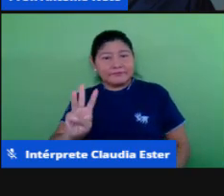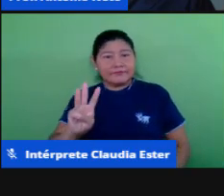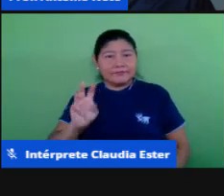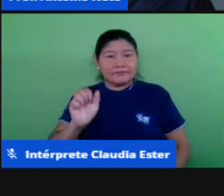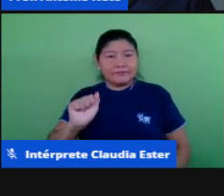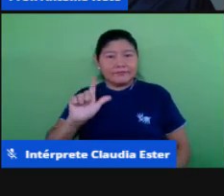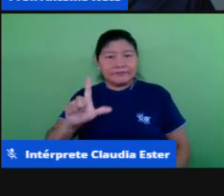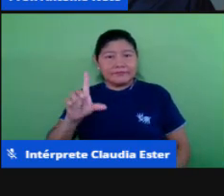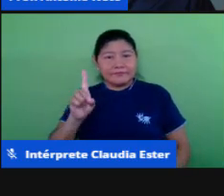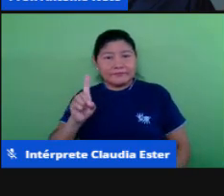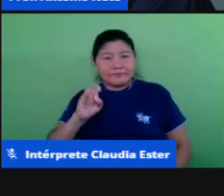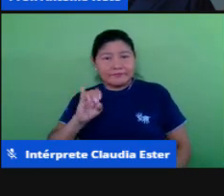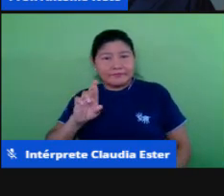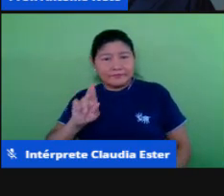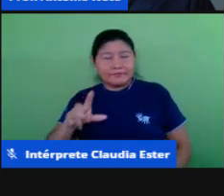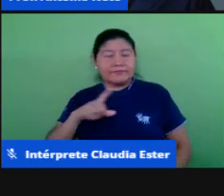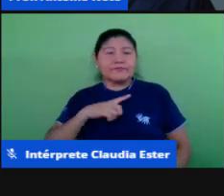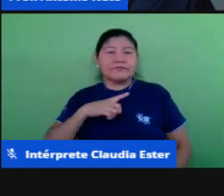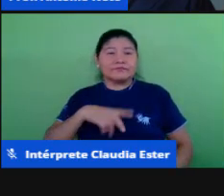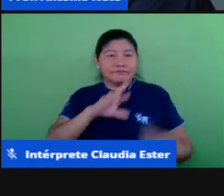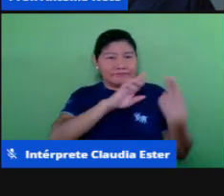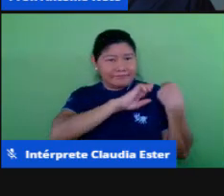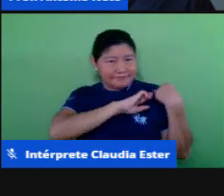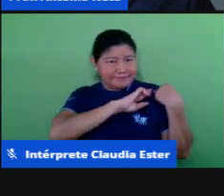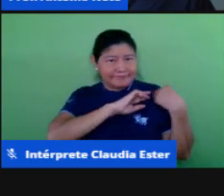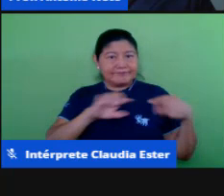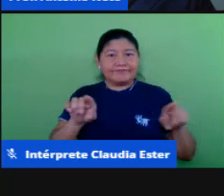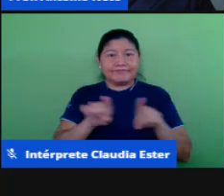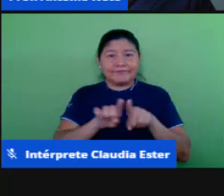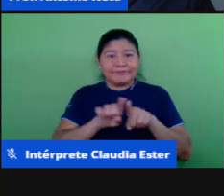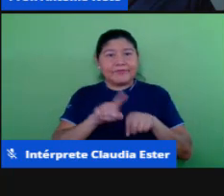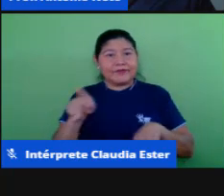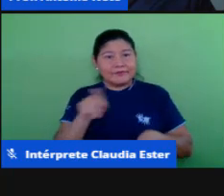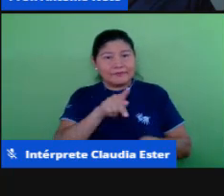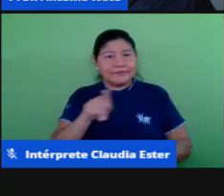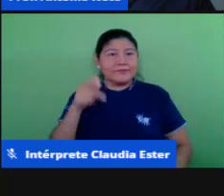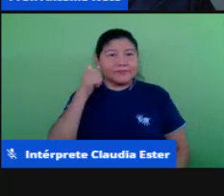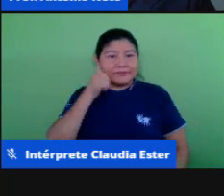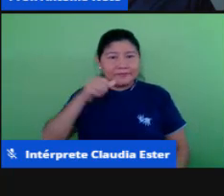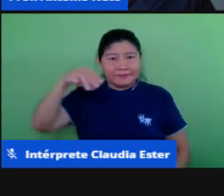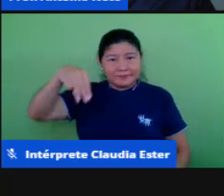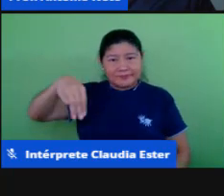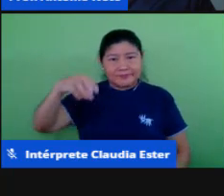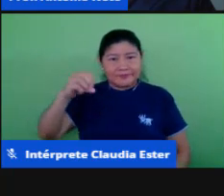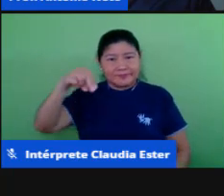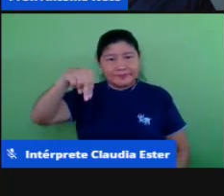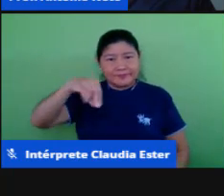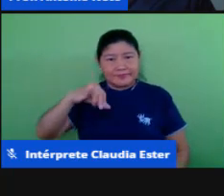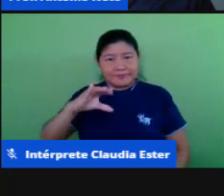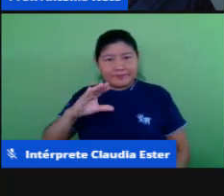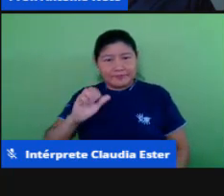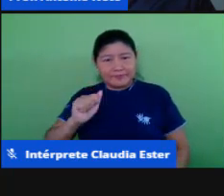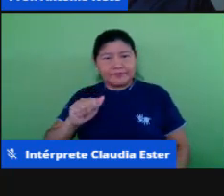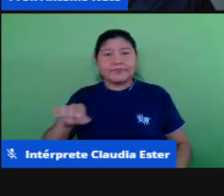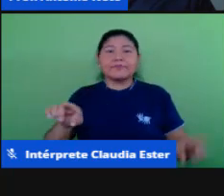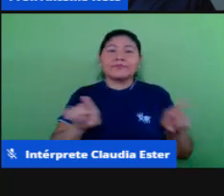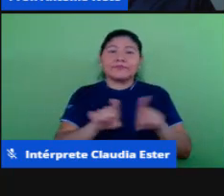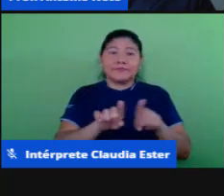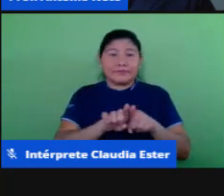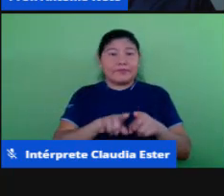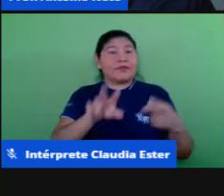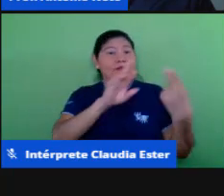superintendente, a professora Mônica Inácio Prestes, nossa gerente da GFEM,